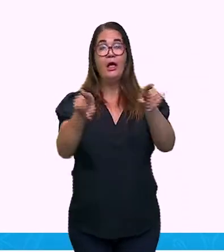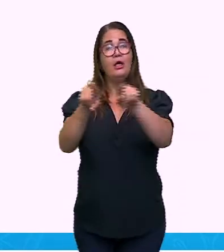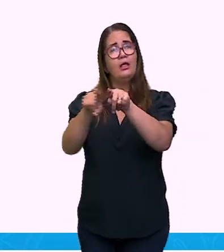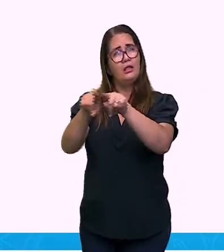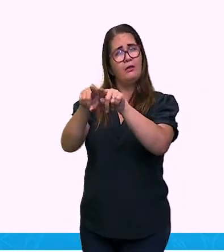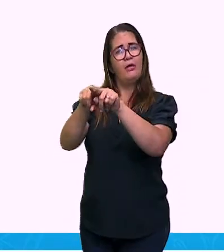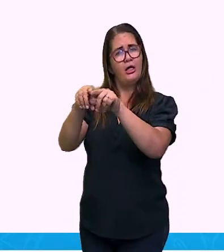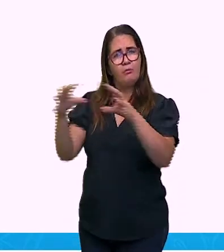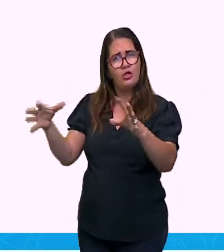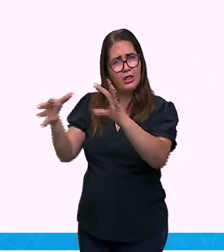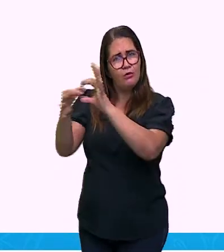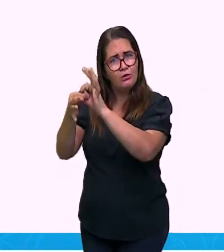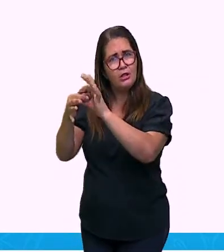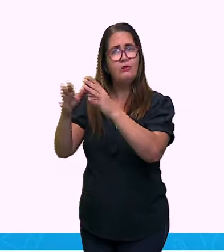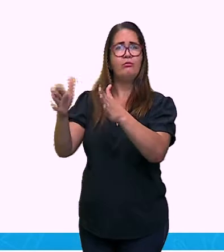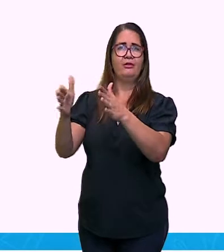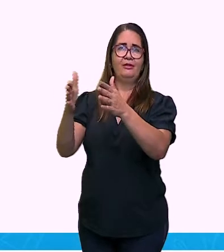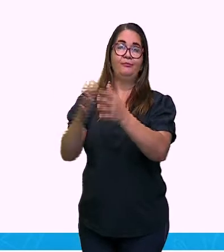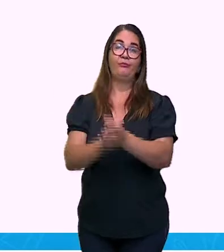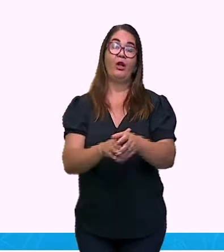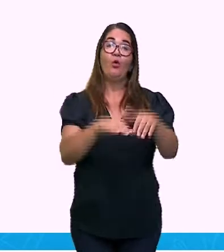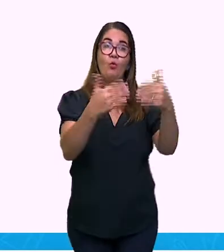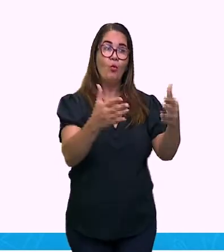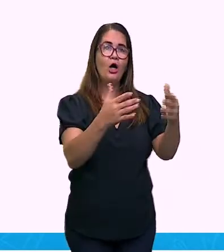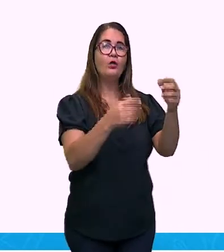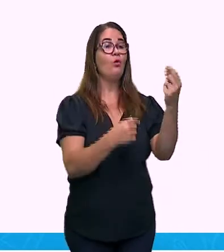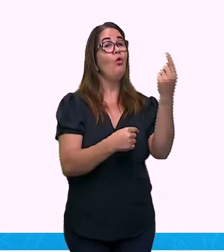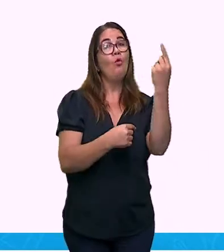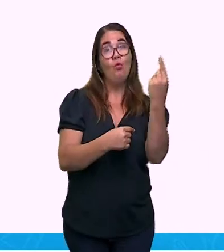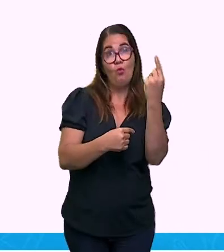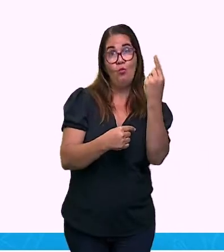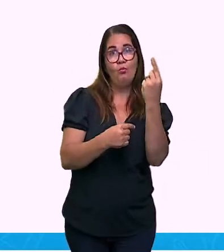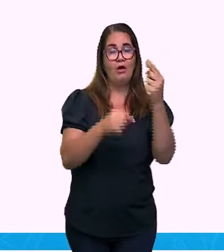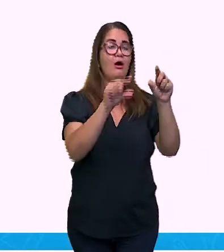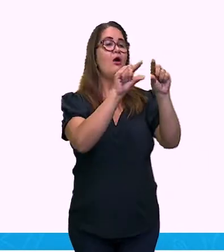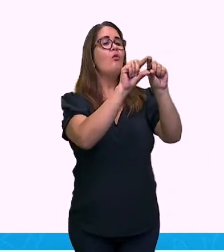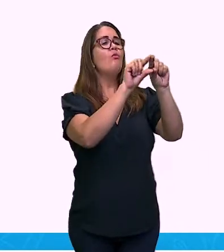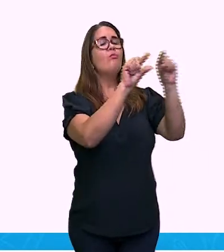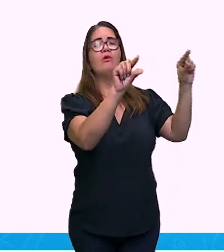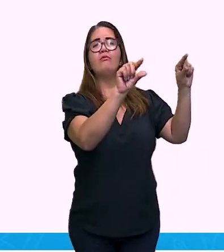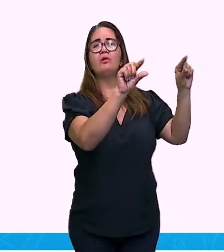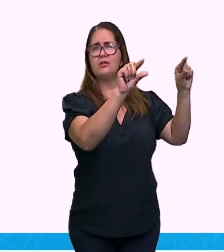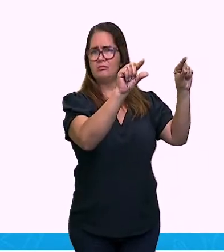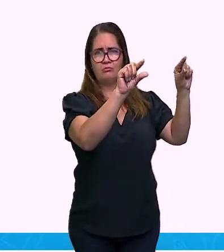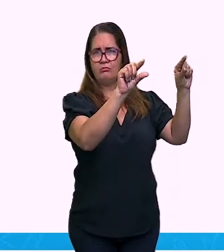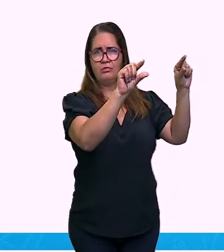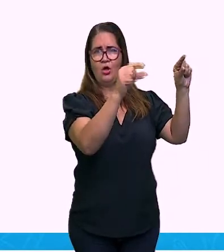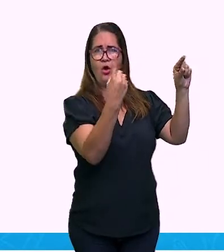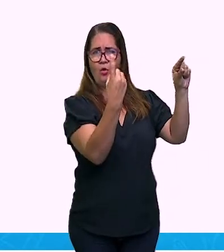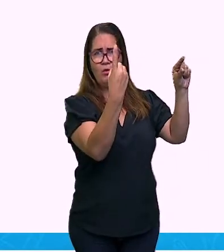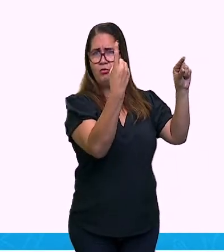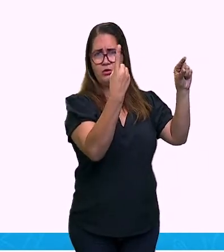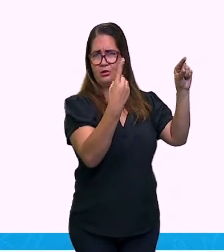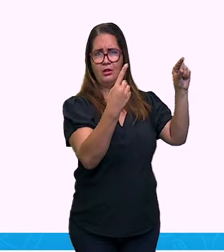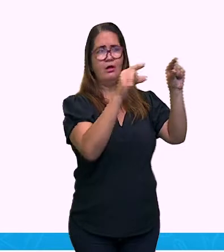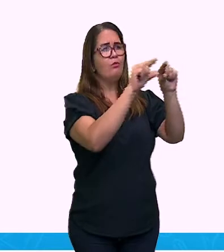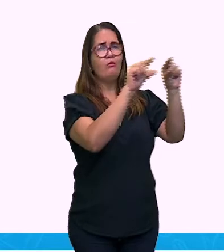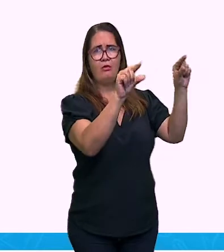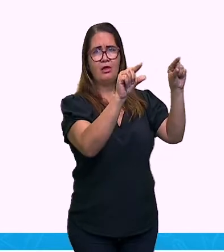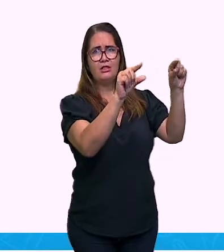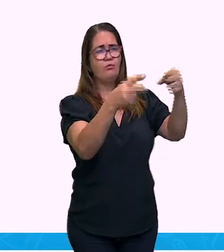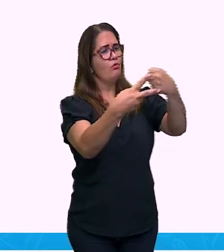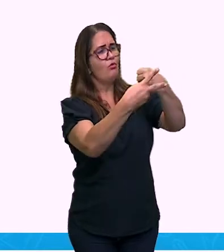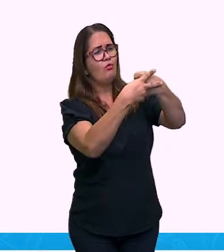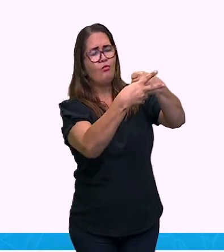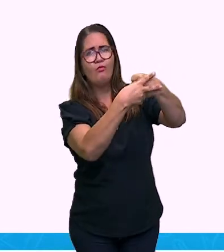simples? Quando tiver apenas uma oração. O que isso quer dizer? Apenas uma oração. Quando tiver apenas um verbo.